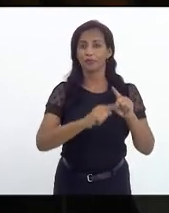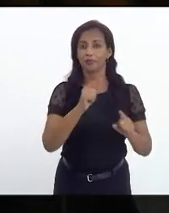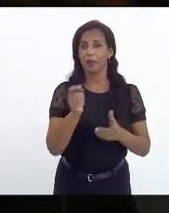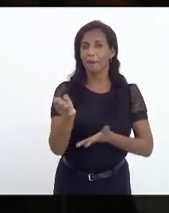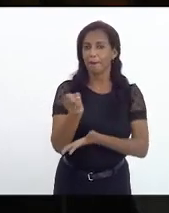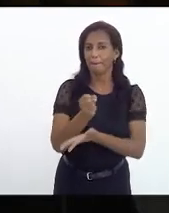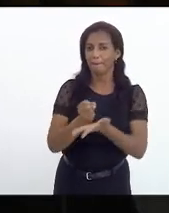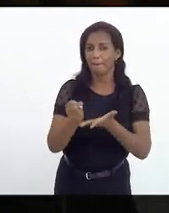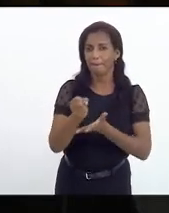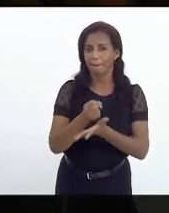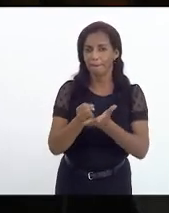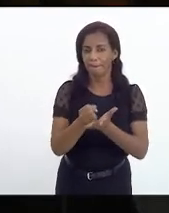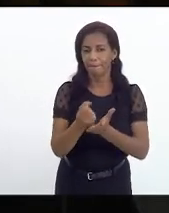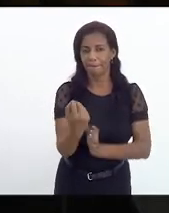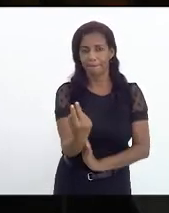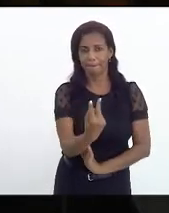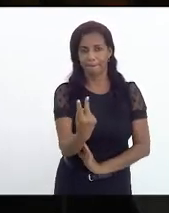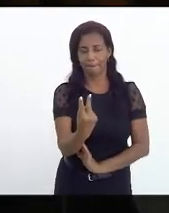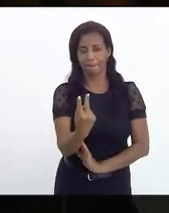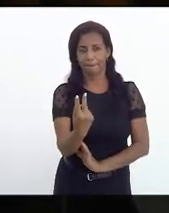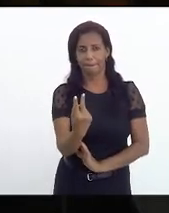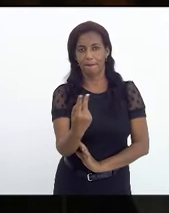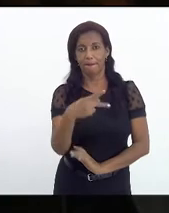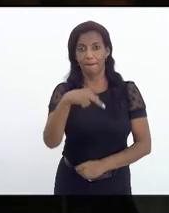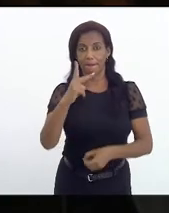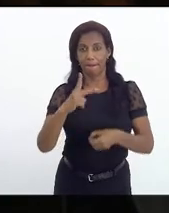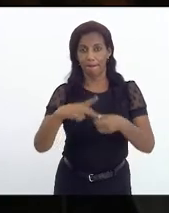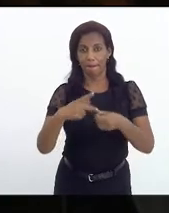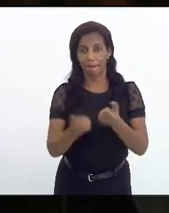O petróleo,